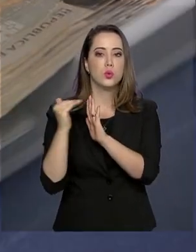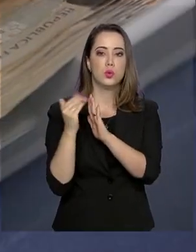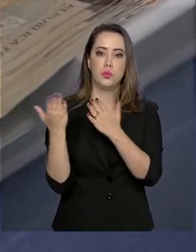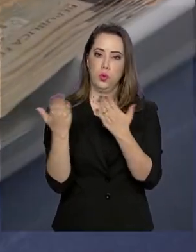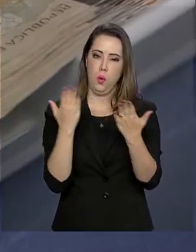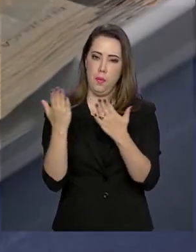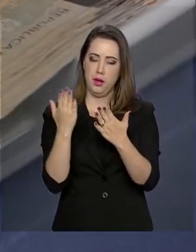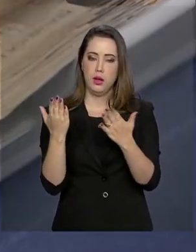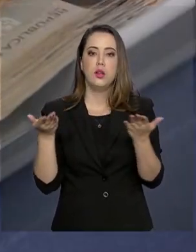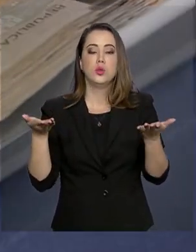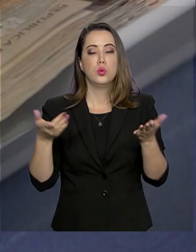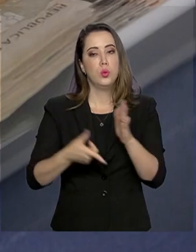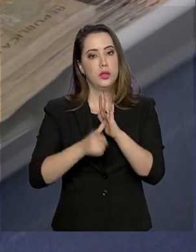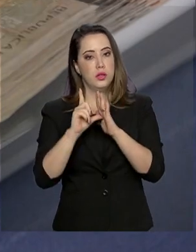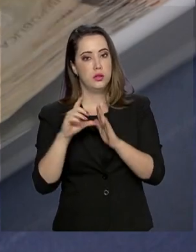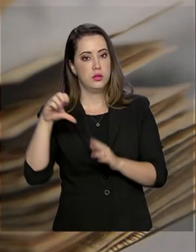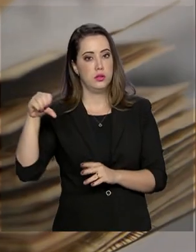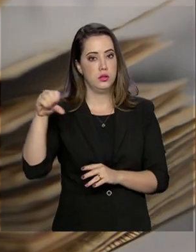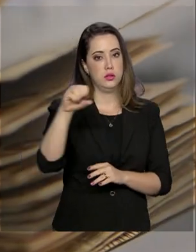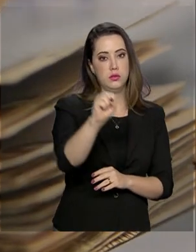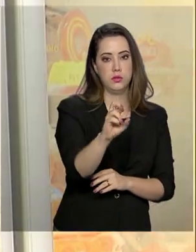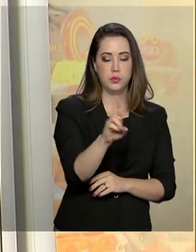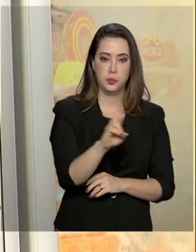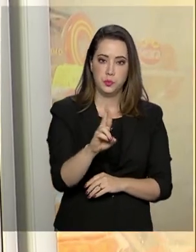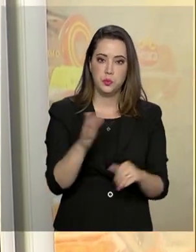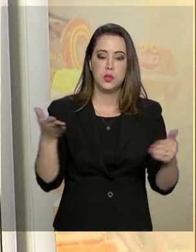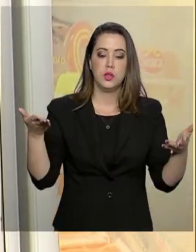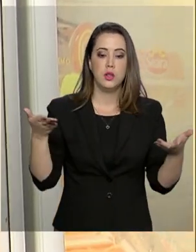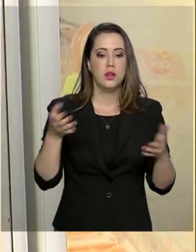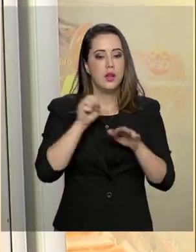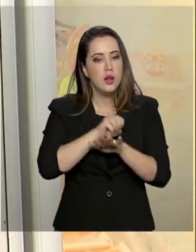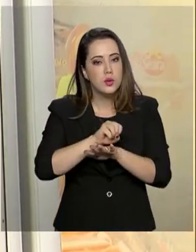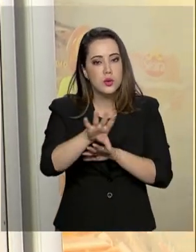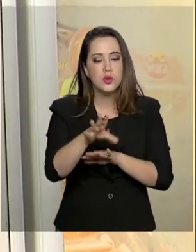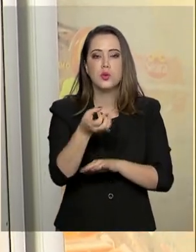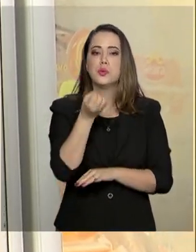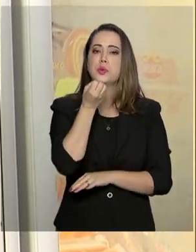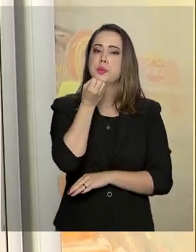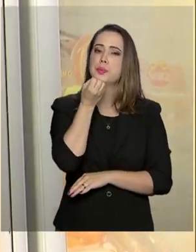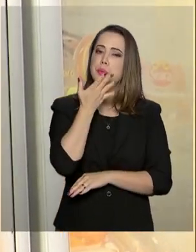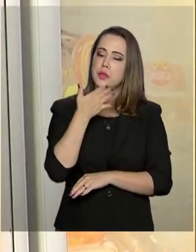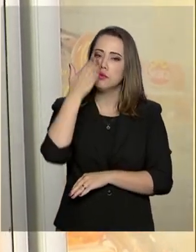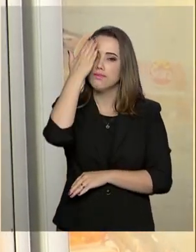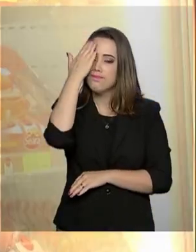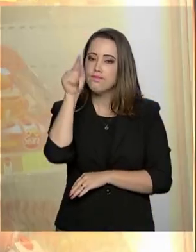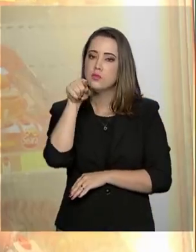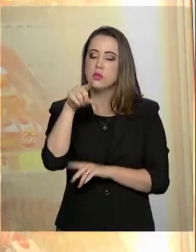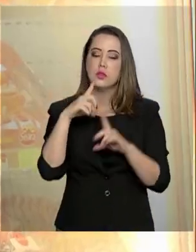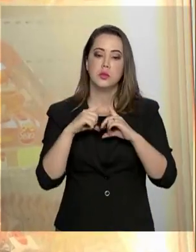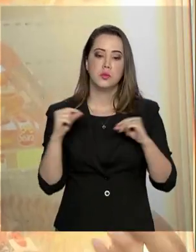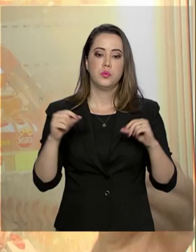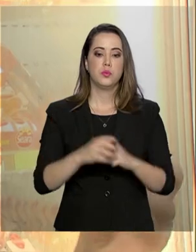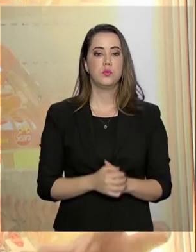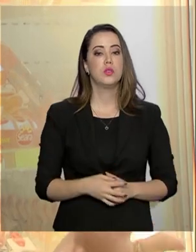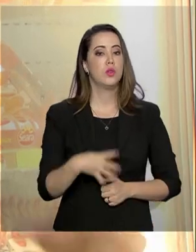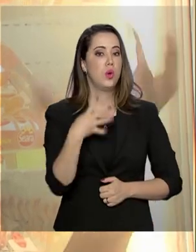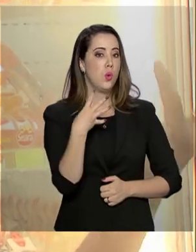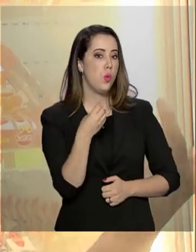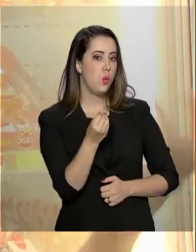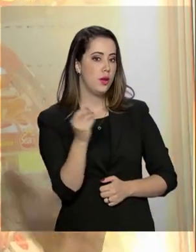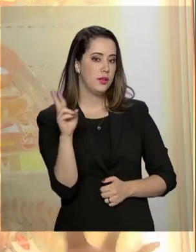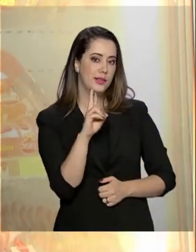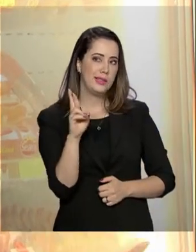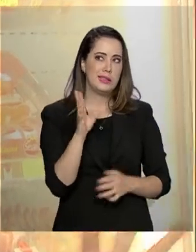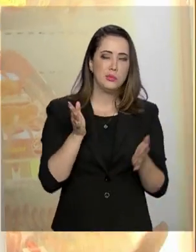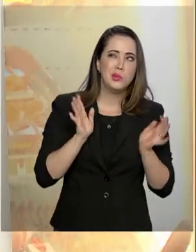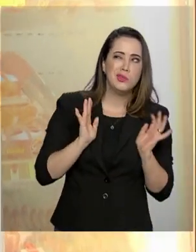atual de R 998. A notícia foi bem recebida nas ruas de Brasília. R$ 40,00 às vezes para um